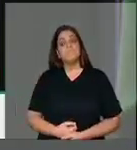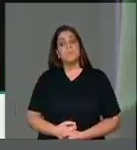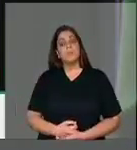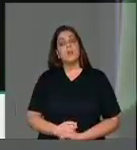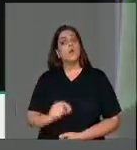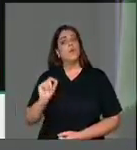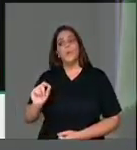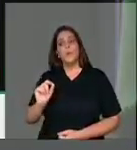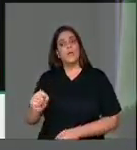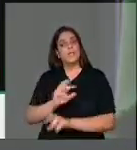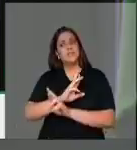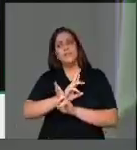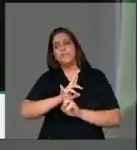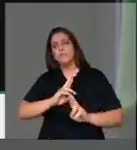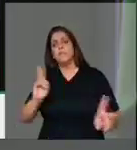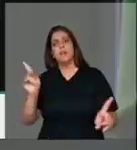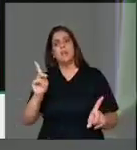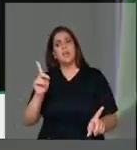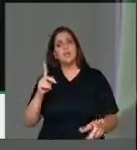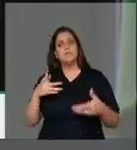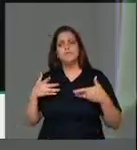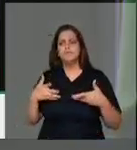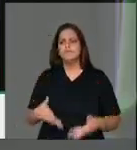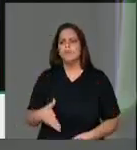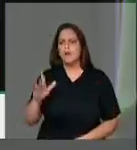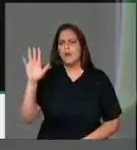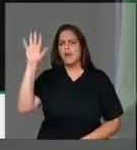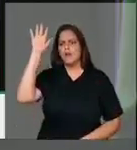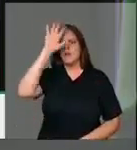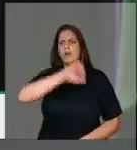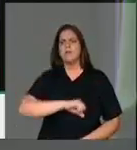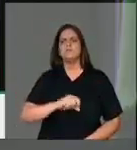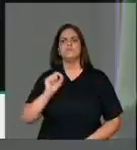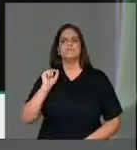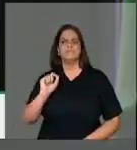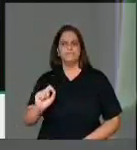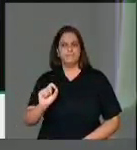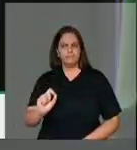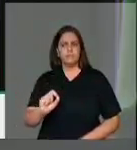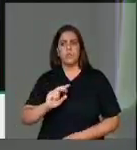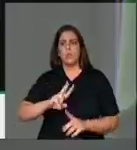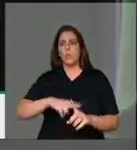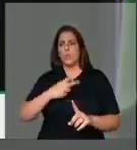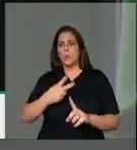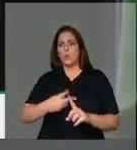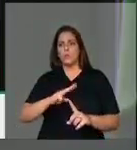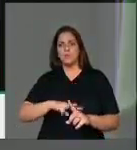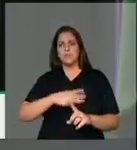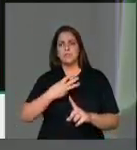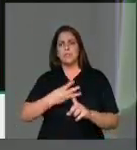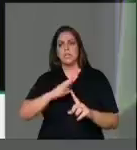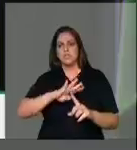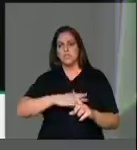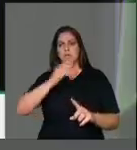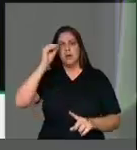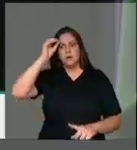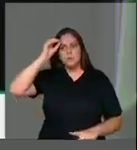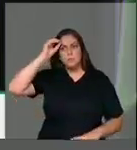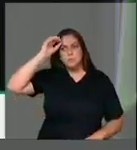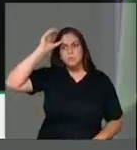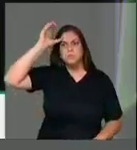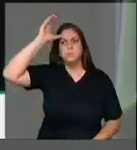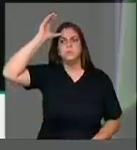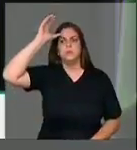participou para aprender, duplicar, triplicar, quadruplicar o conhecimento que a gente